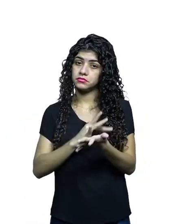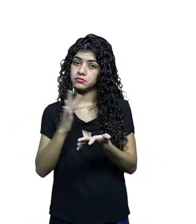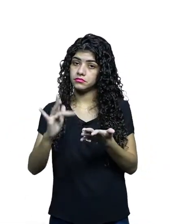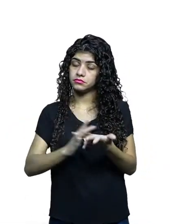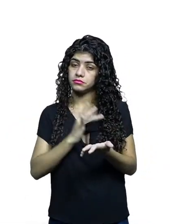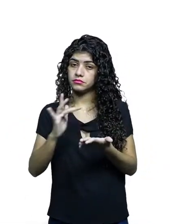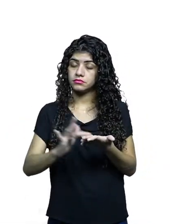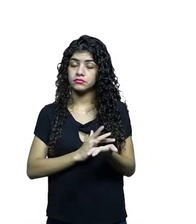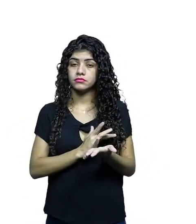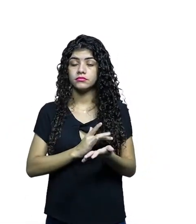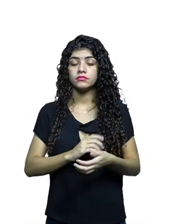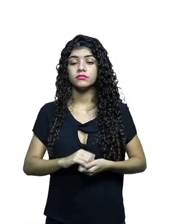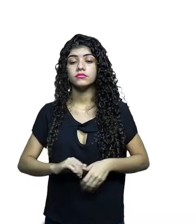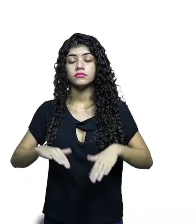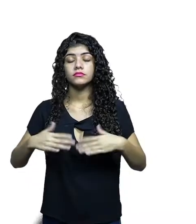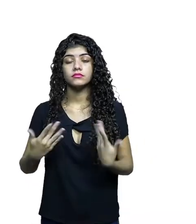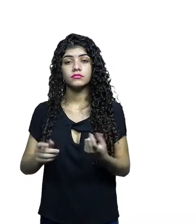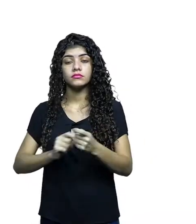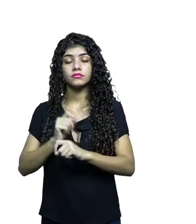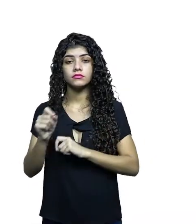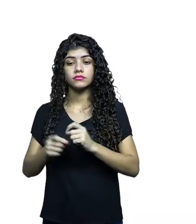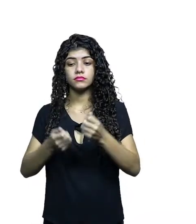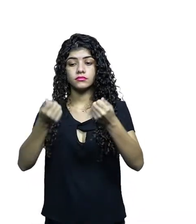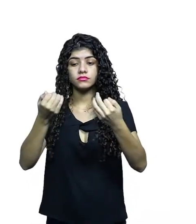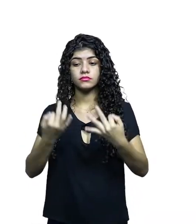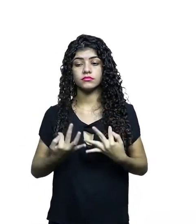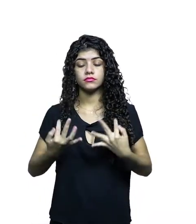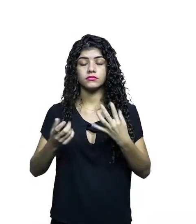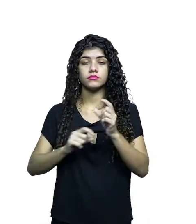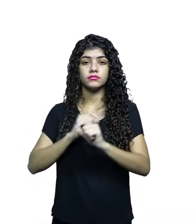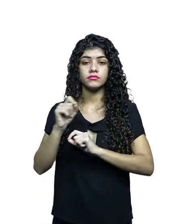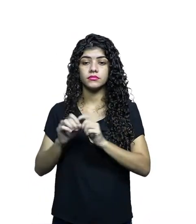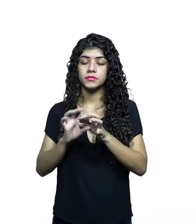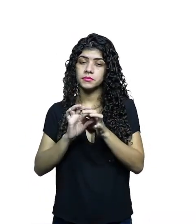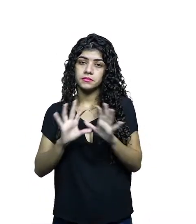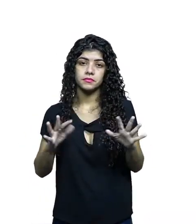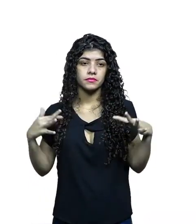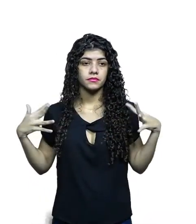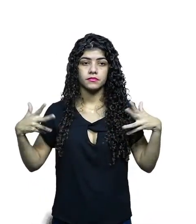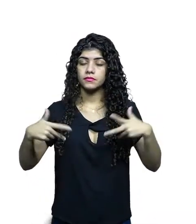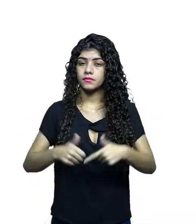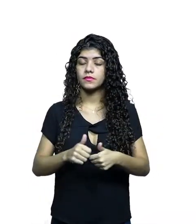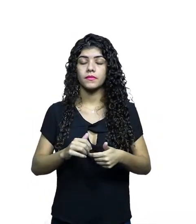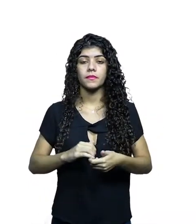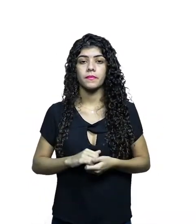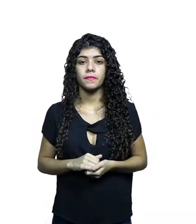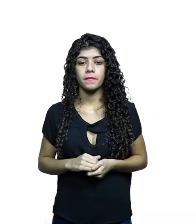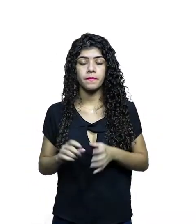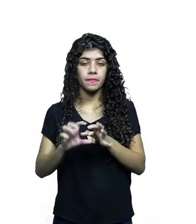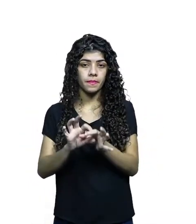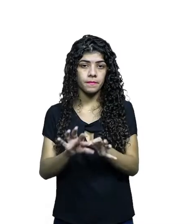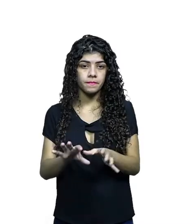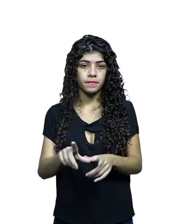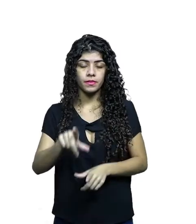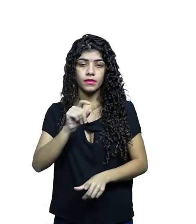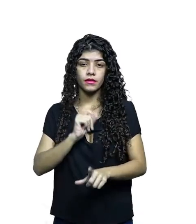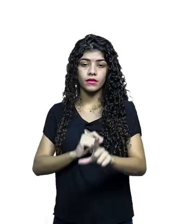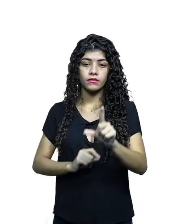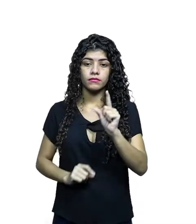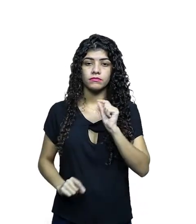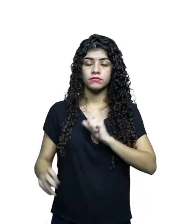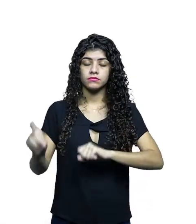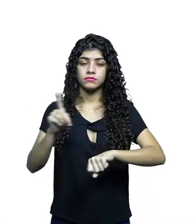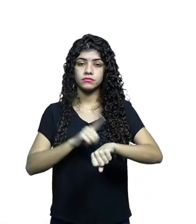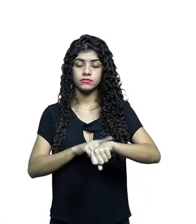no seu tablet. Então, a gente fala que o VOD é a liberdade total, a liberdade de escolha,